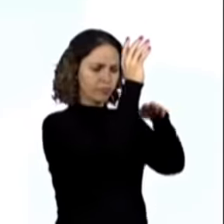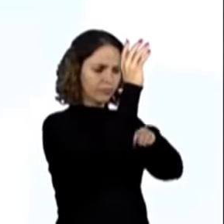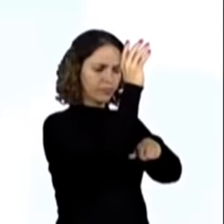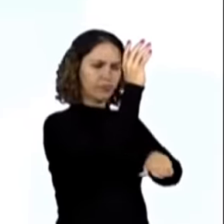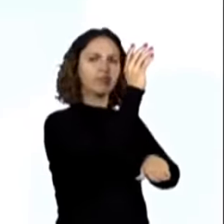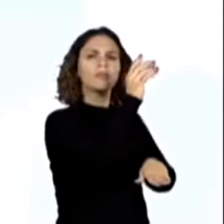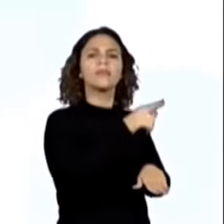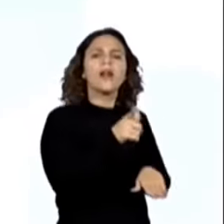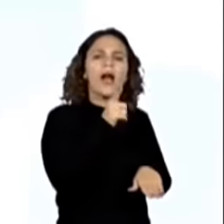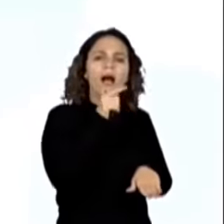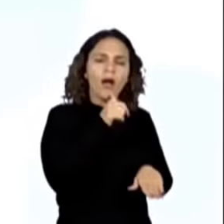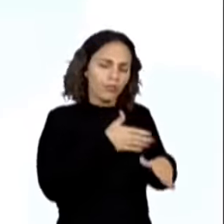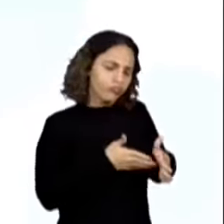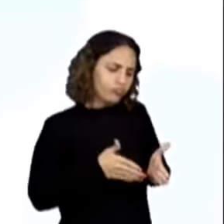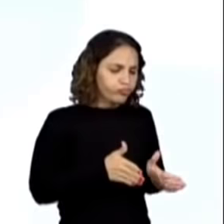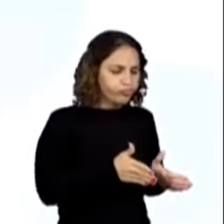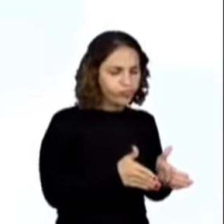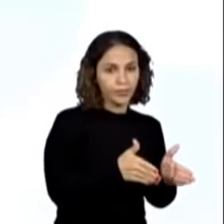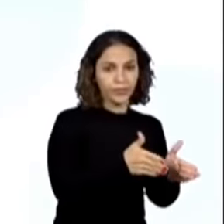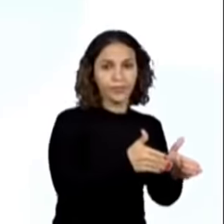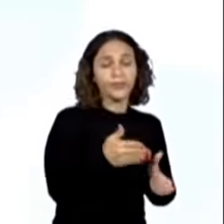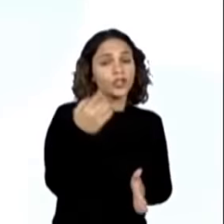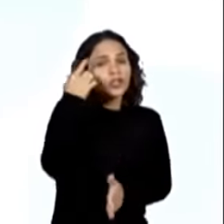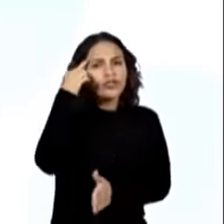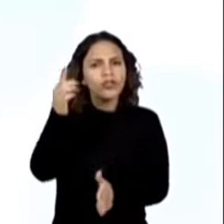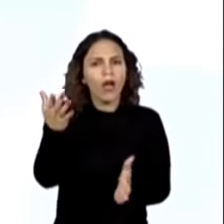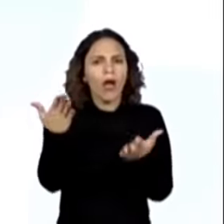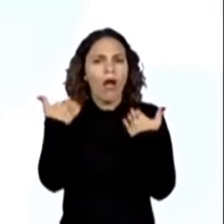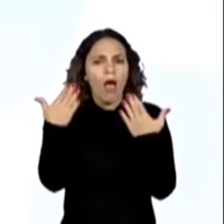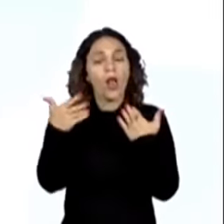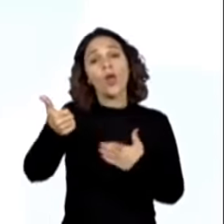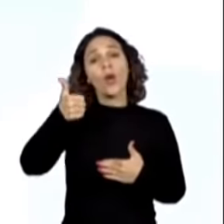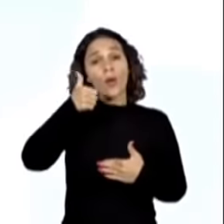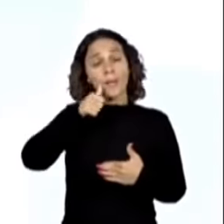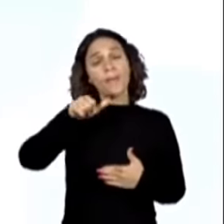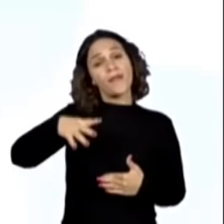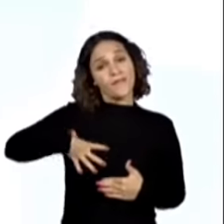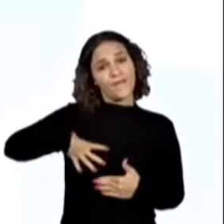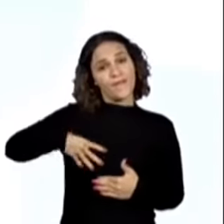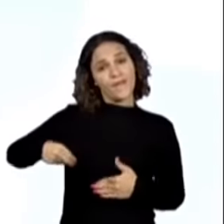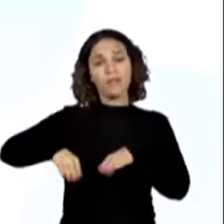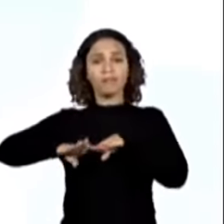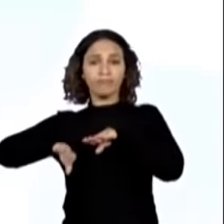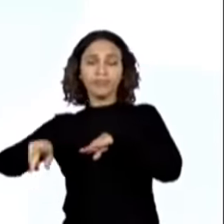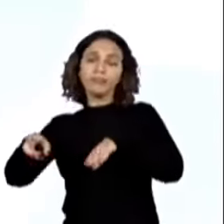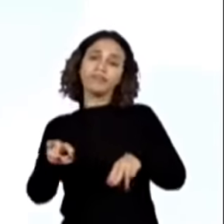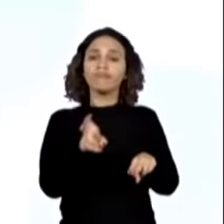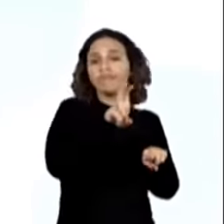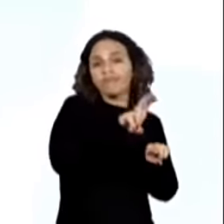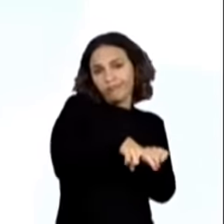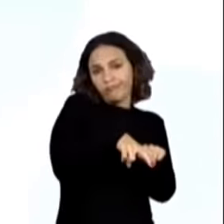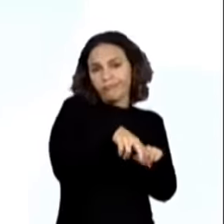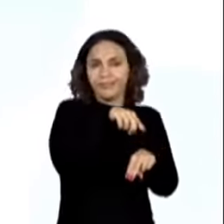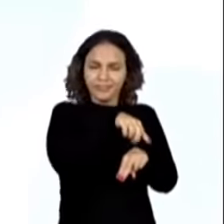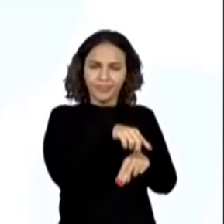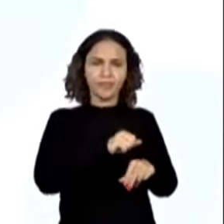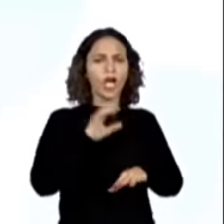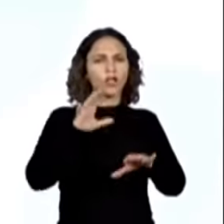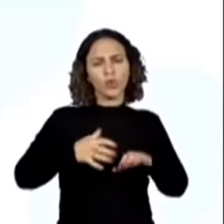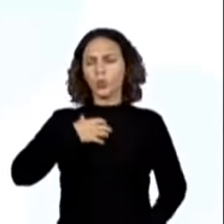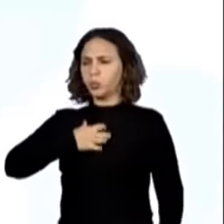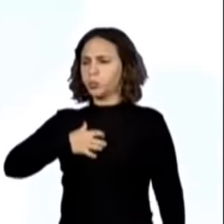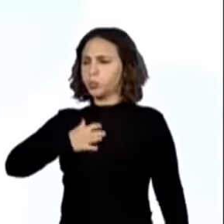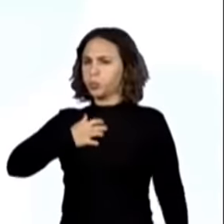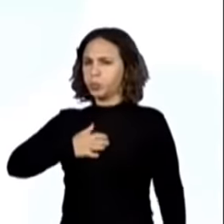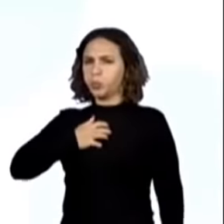fonte. Em dias de muito calor, a filha mais nova do rei vinha sentar-se ali. E quando se aborrecia,